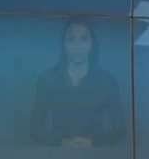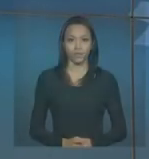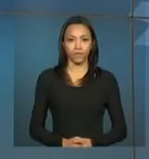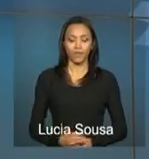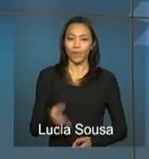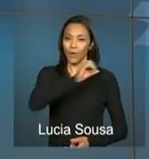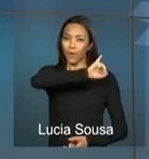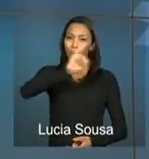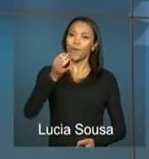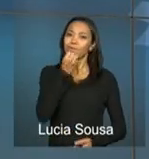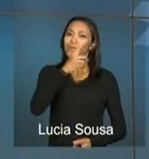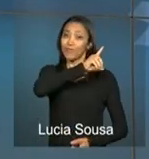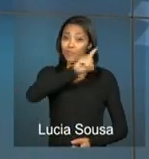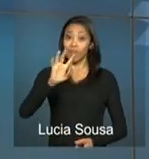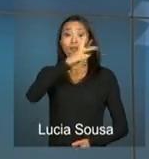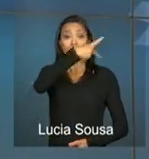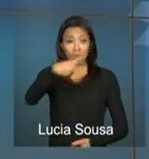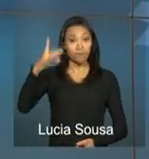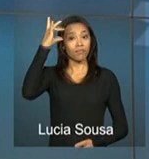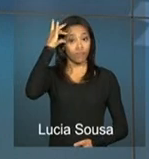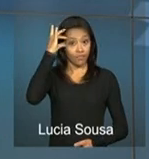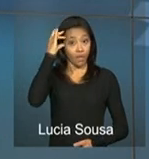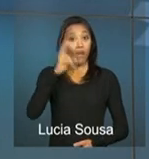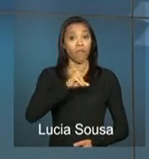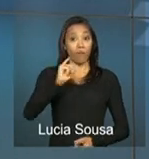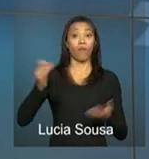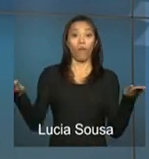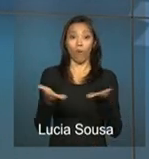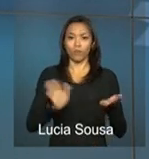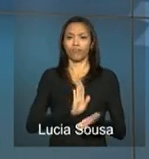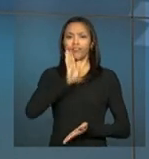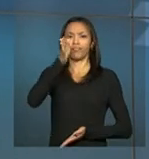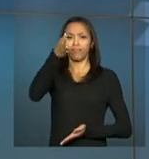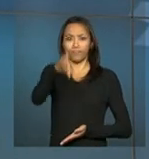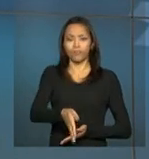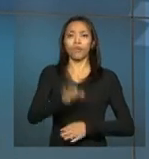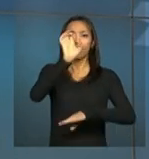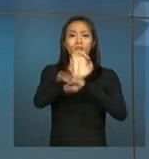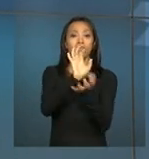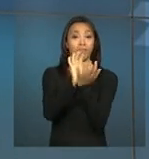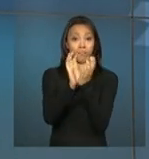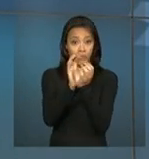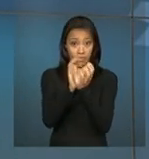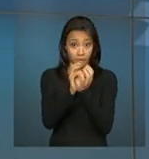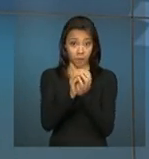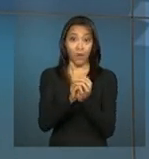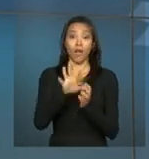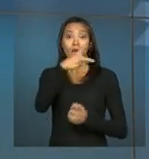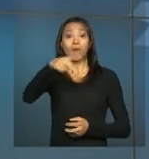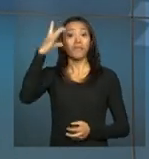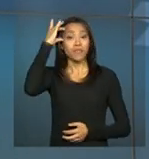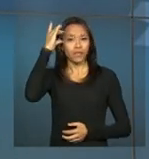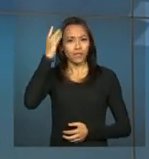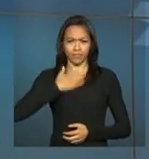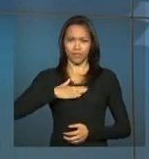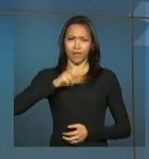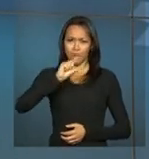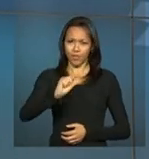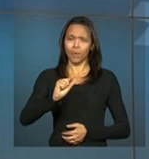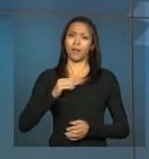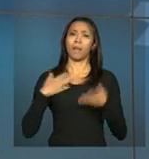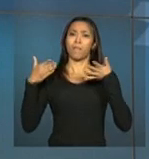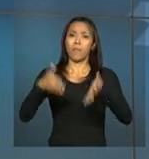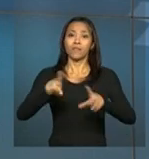Olá, bom dia. A presidenta Dilma Rousseff vai hoje a Pernambuco. Ela participa daqui a pouco da